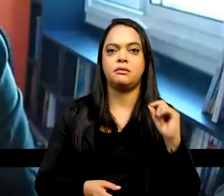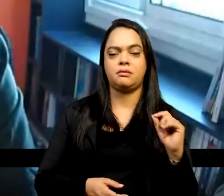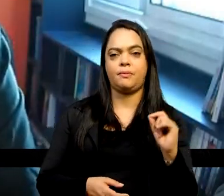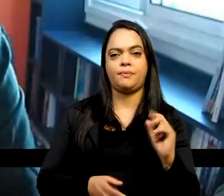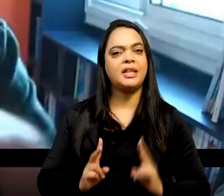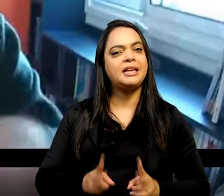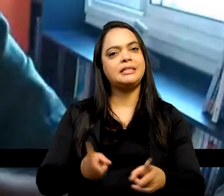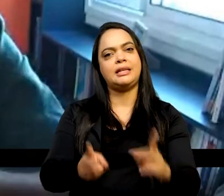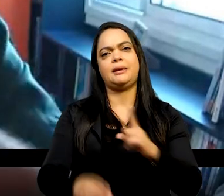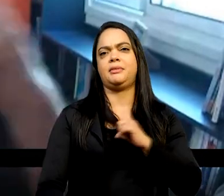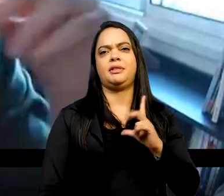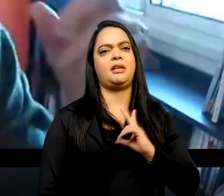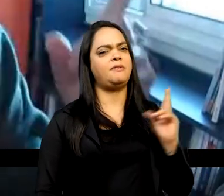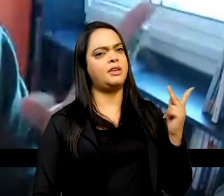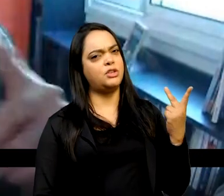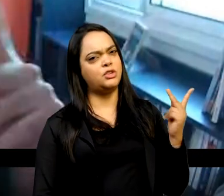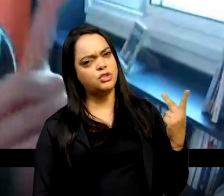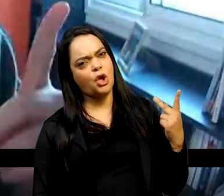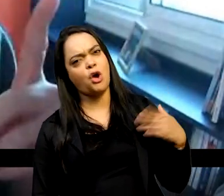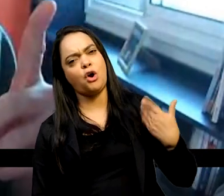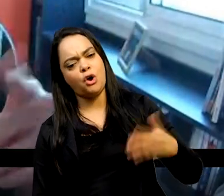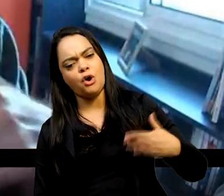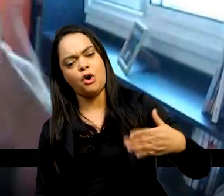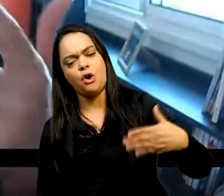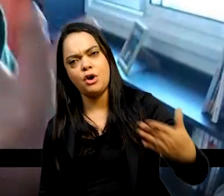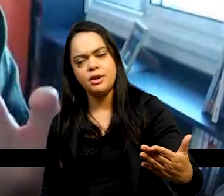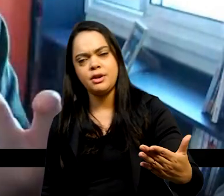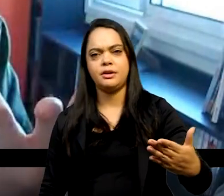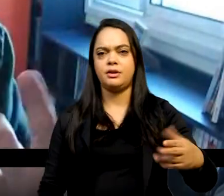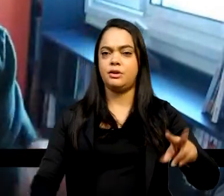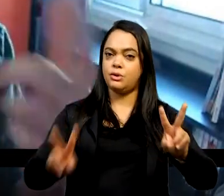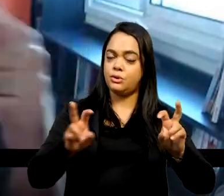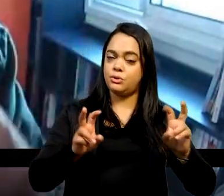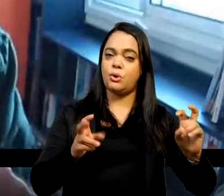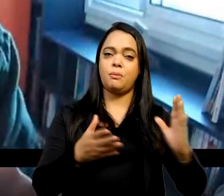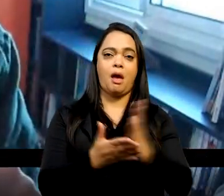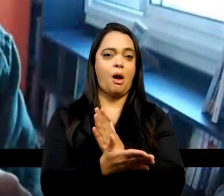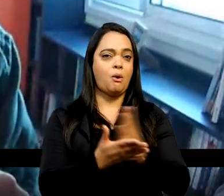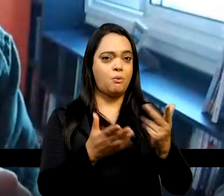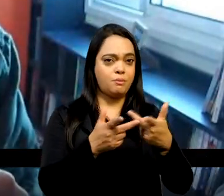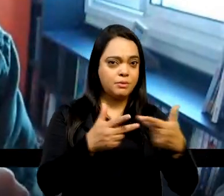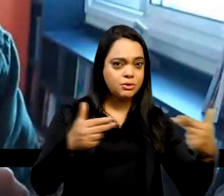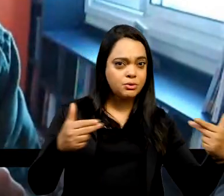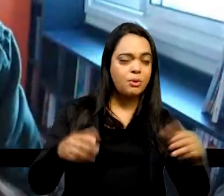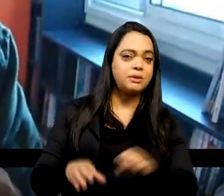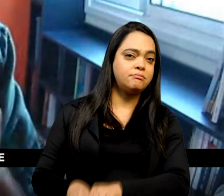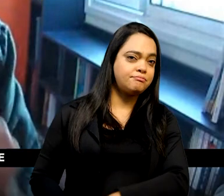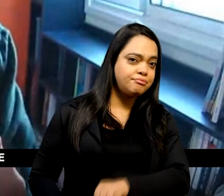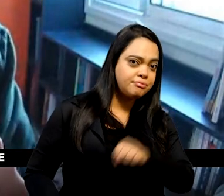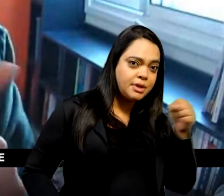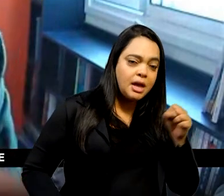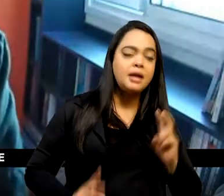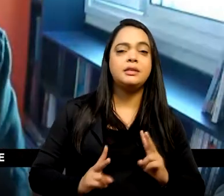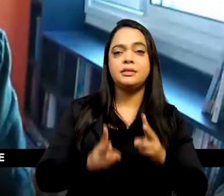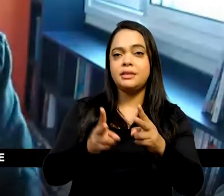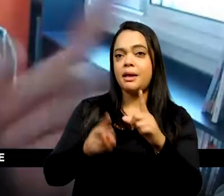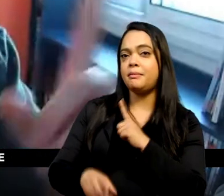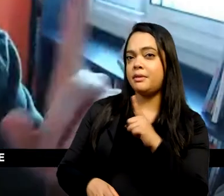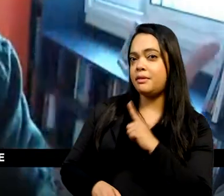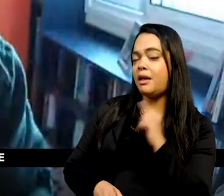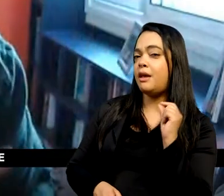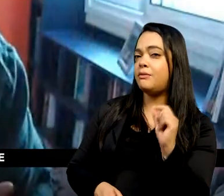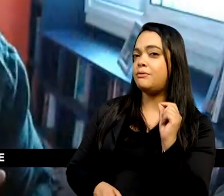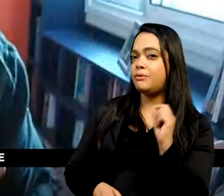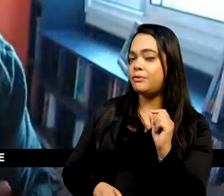houve historiografia sobre muitas partes, espacialmente falando, da independência, e sempre houve bom